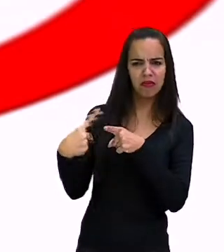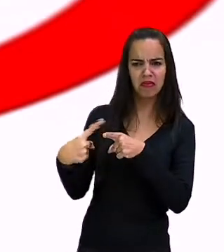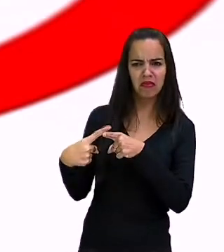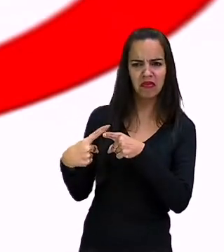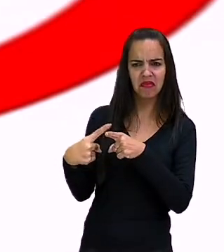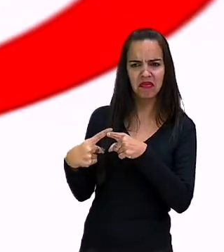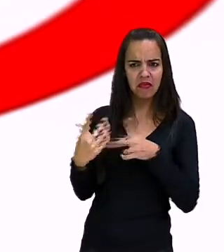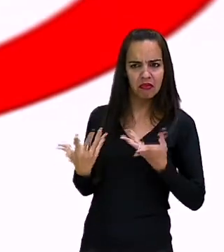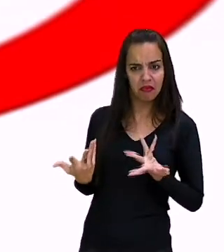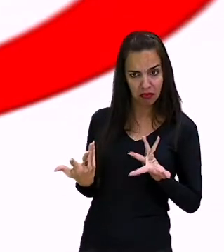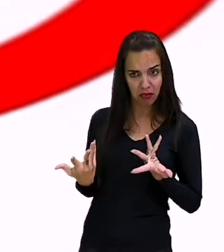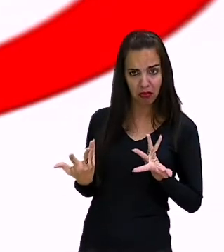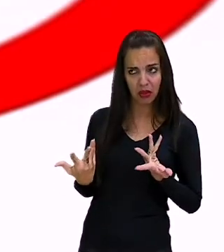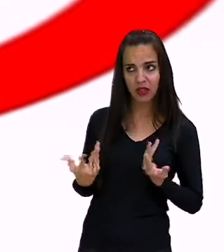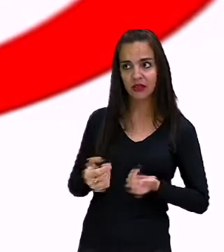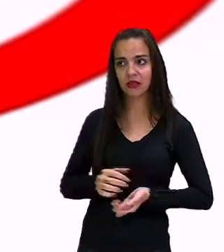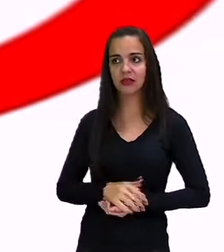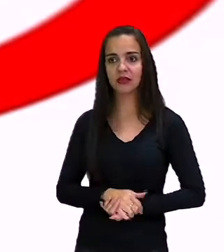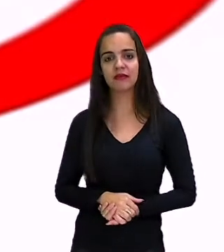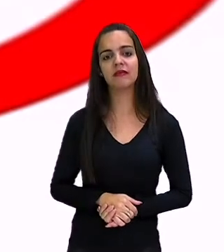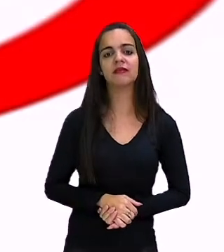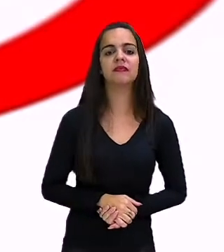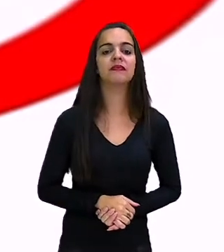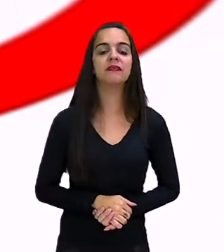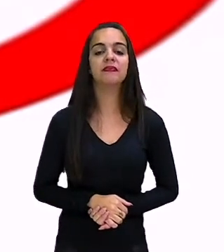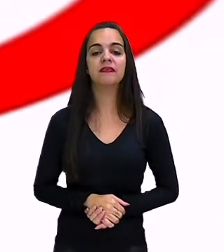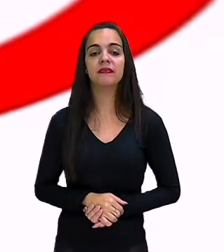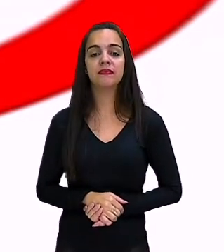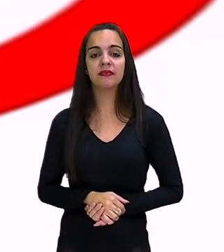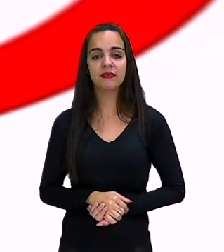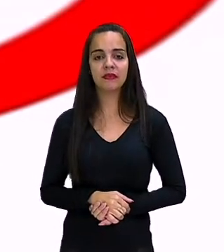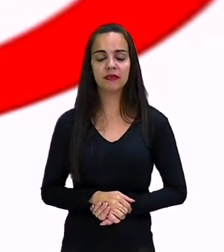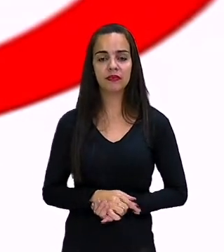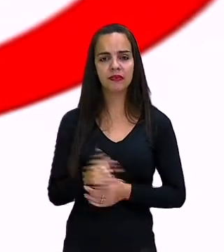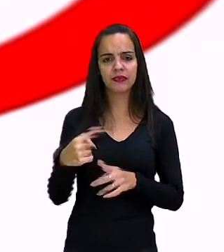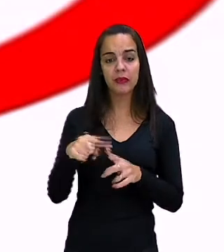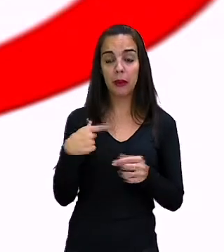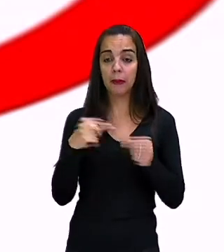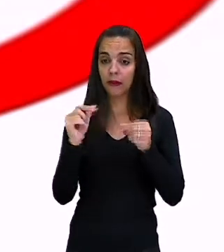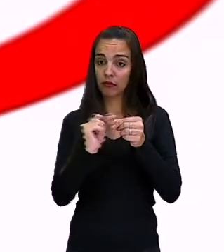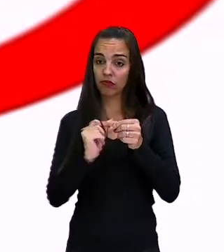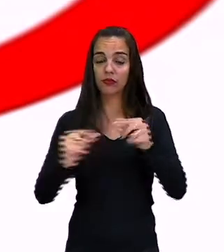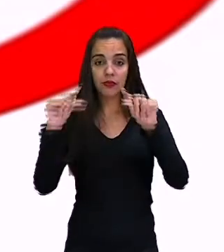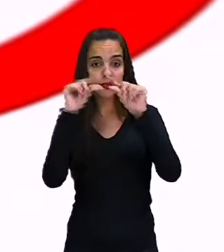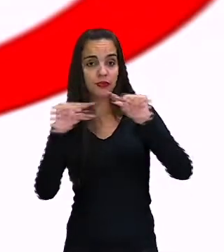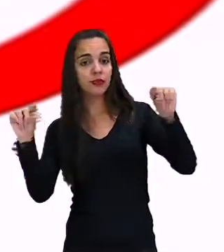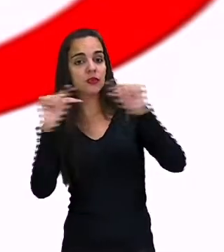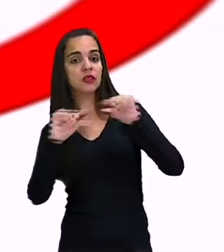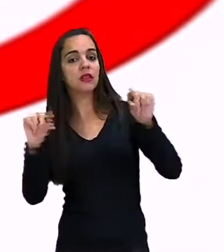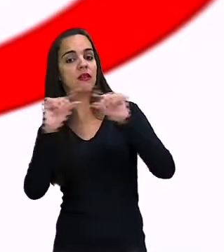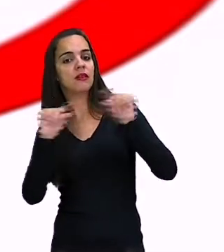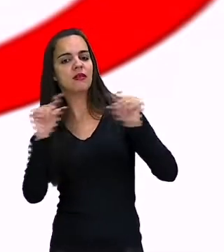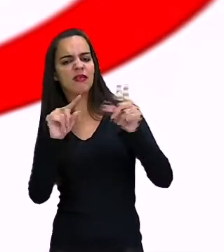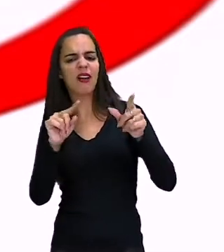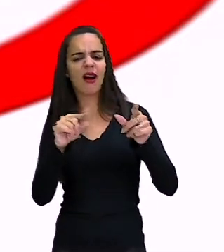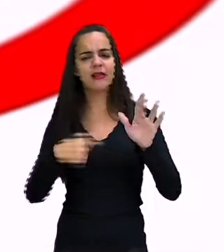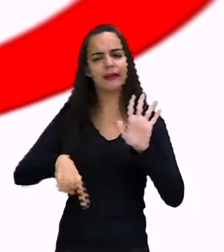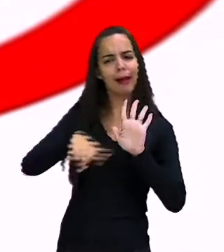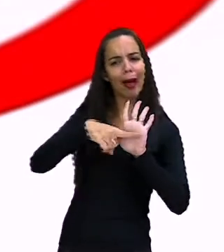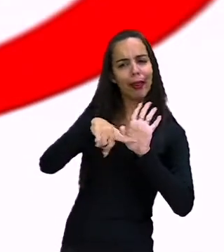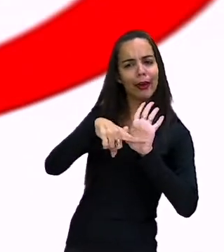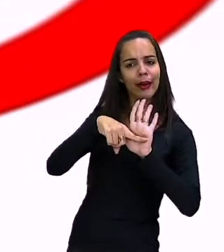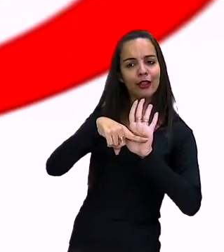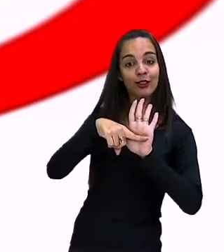que está falando essa frase? Vamos ao próximo. Para formar as frases negativas em have to,